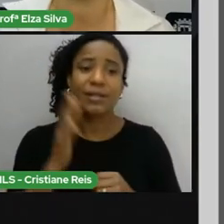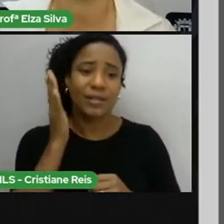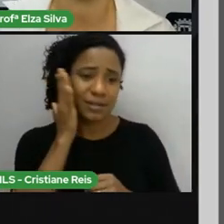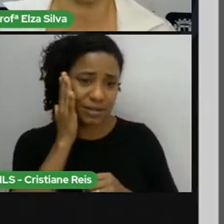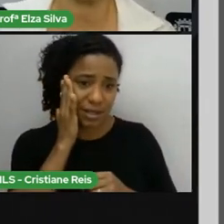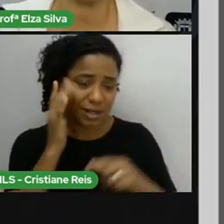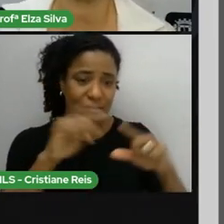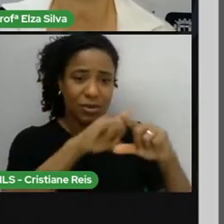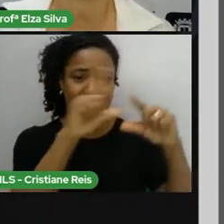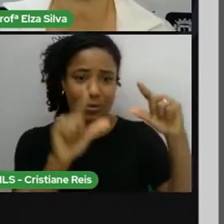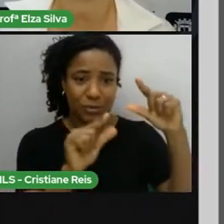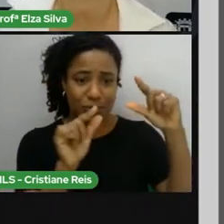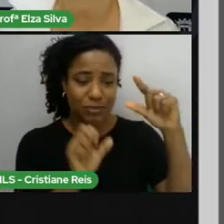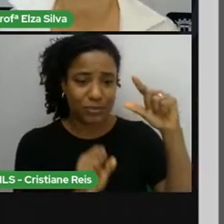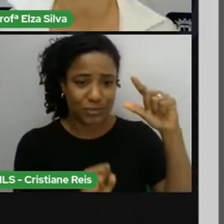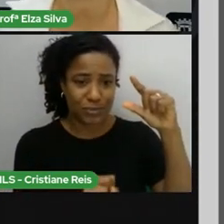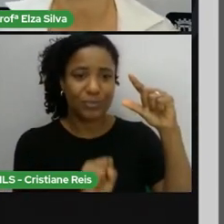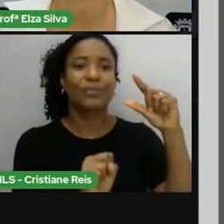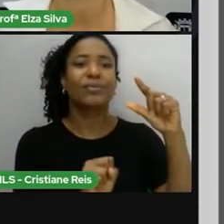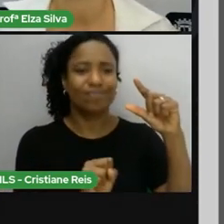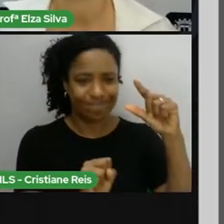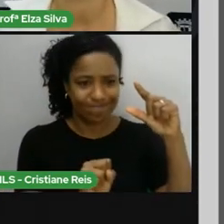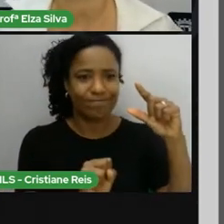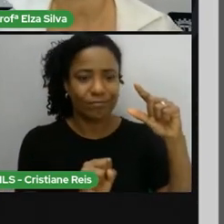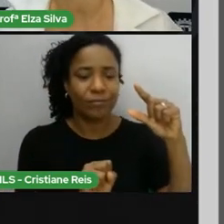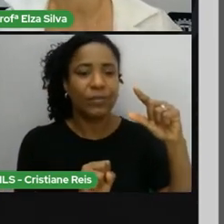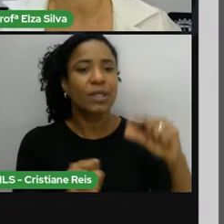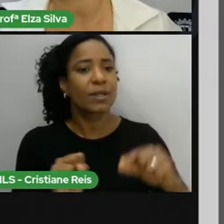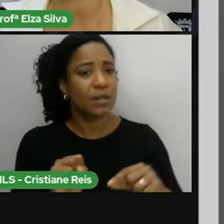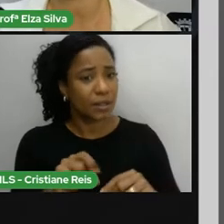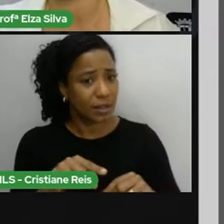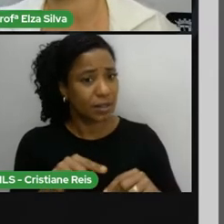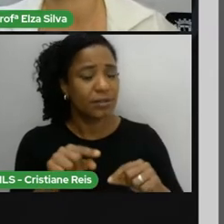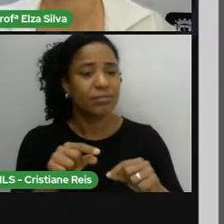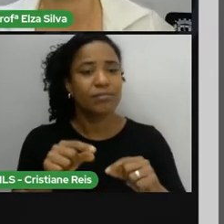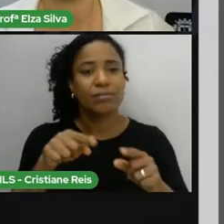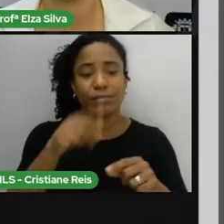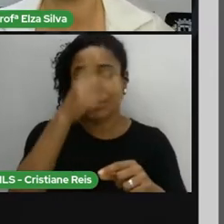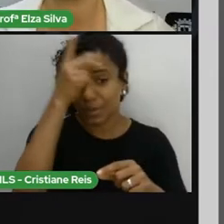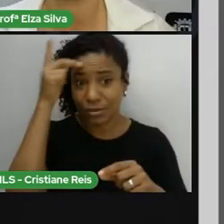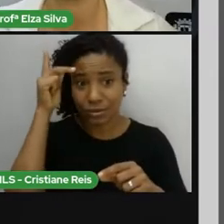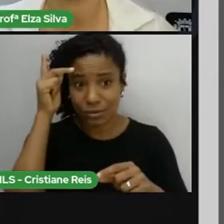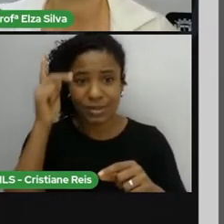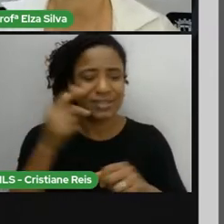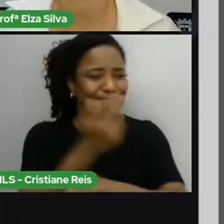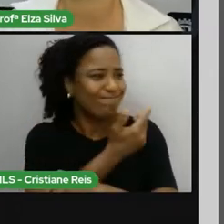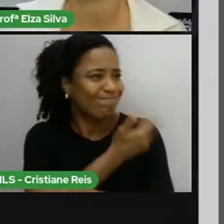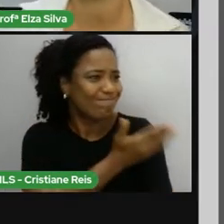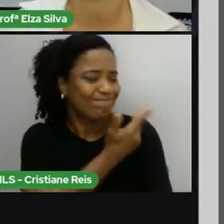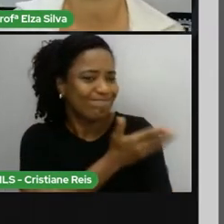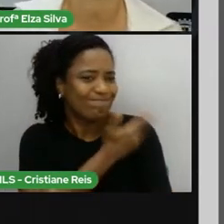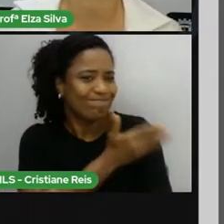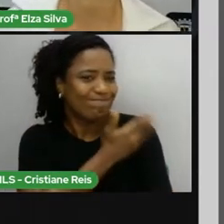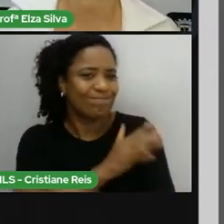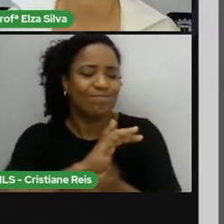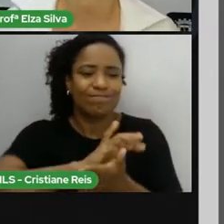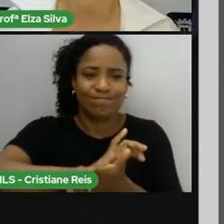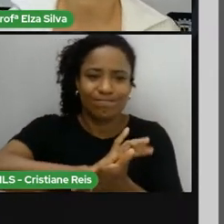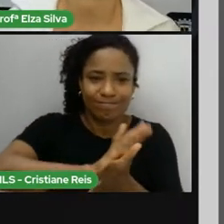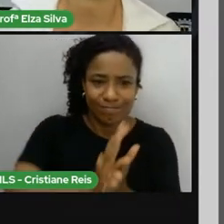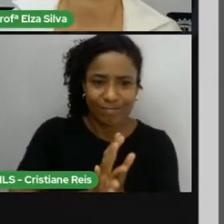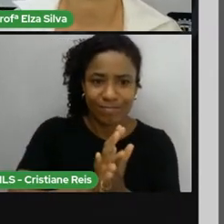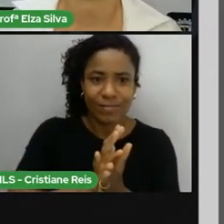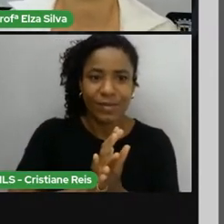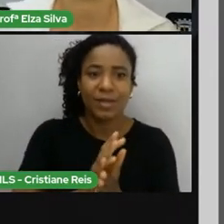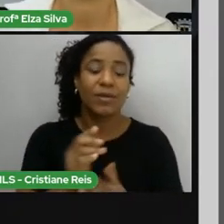deixou o racismo da África do Sul, que incutia na cabeça dos negros que o branco era superior